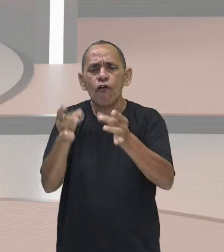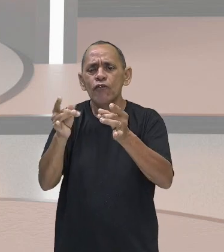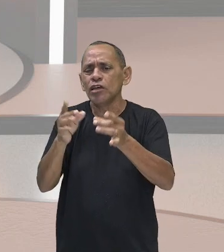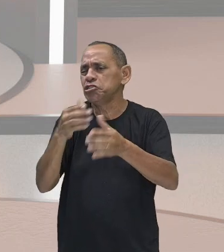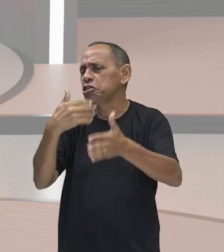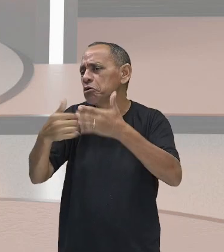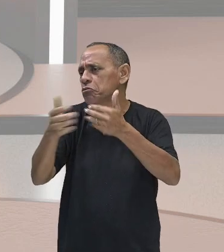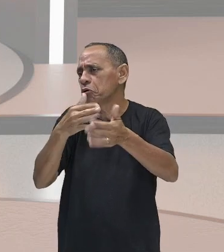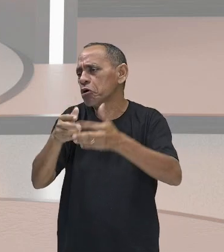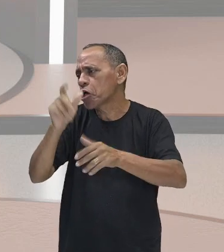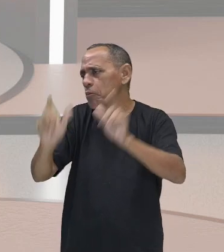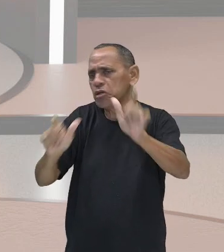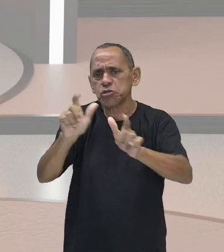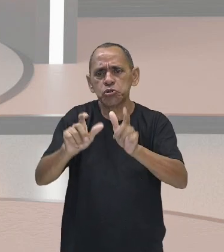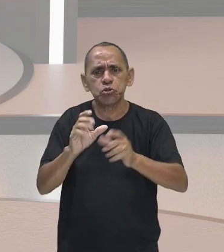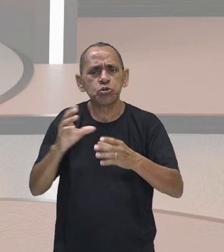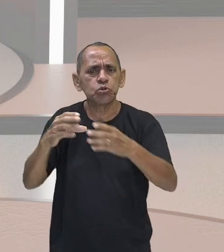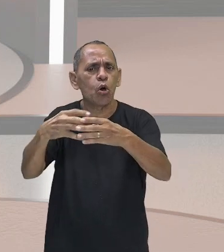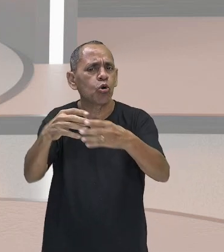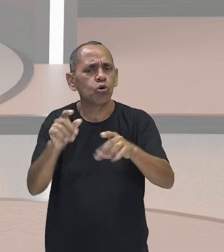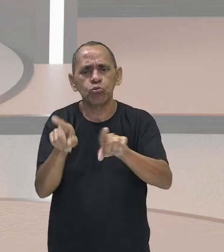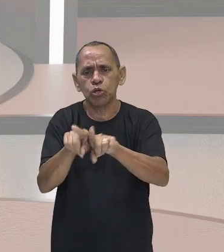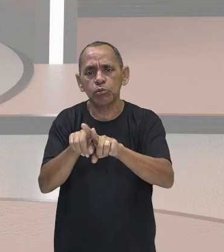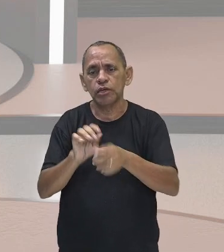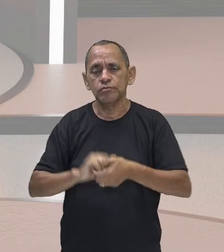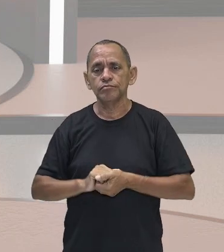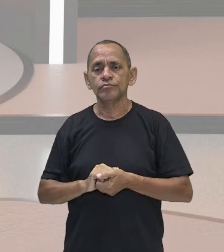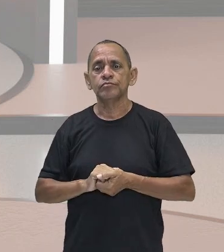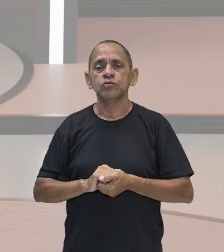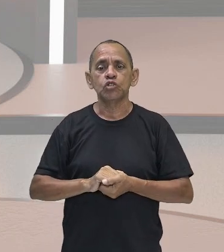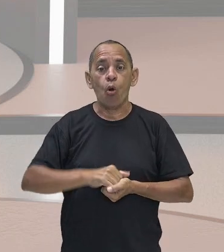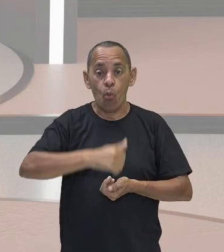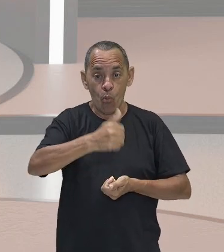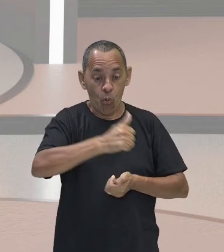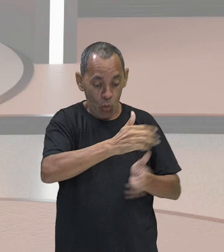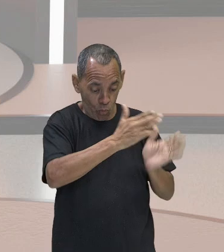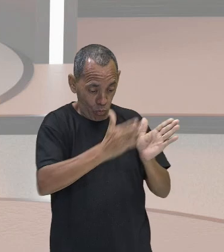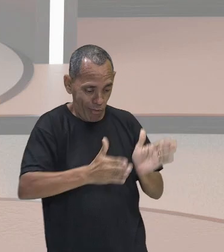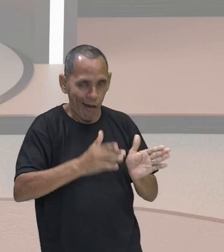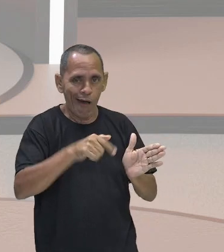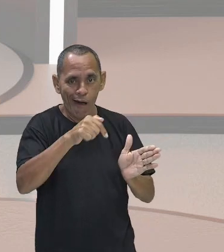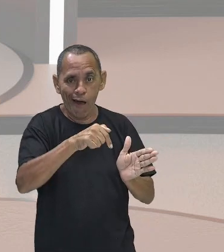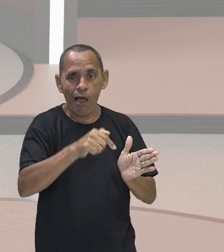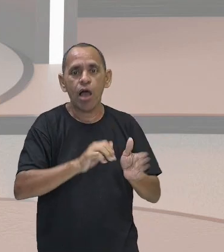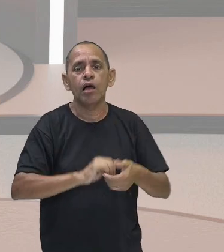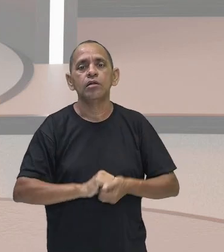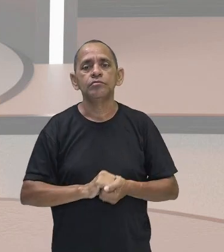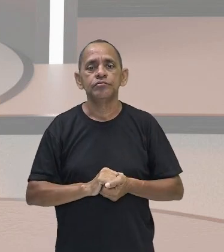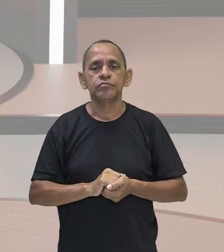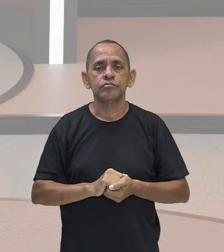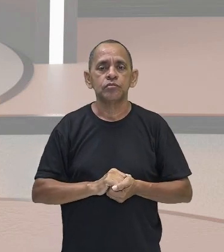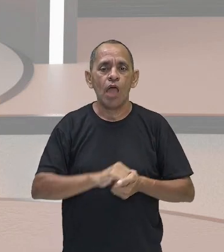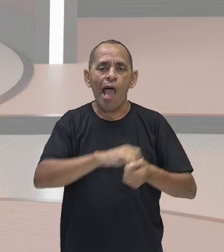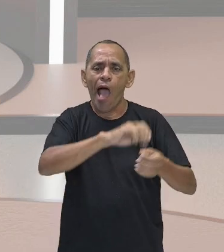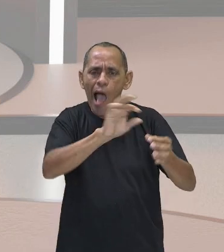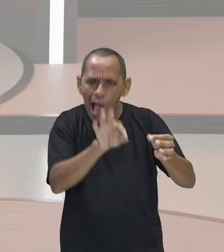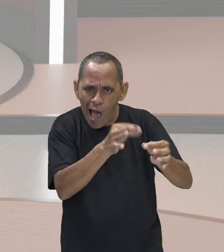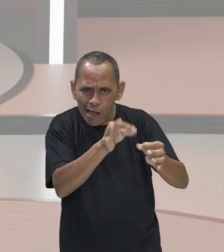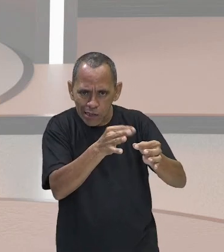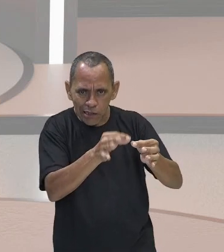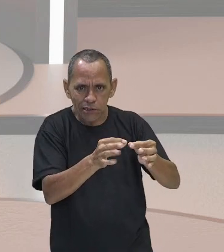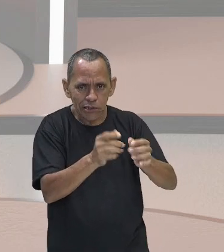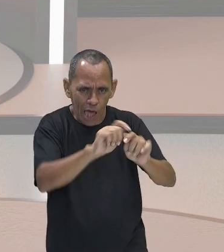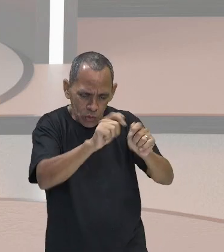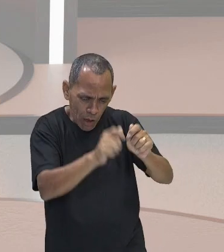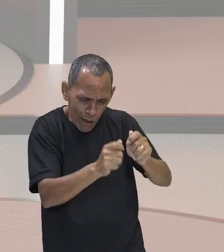então nesse momento do primeiro, a primeira etapa do que seria industrialização é o artesanato, tá, gente?